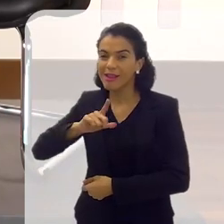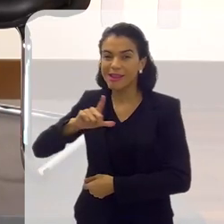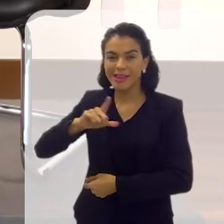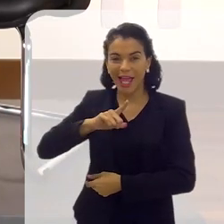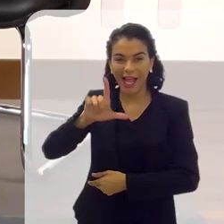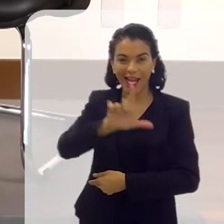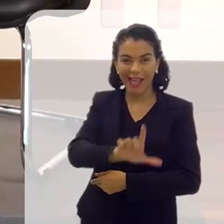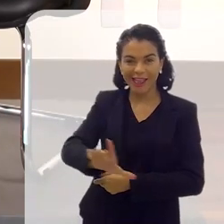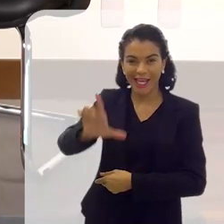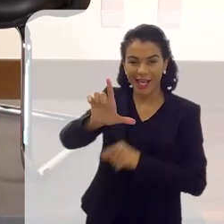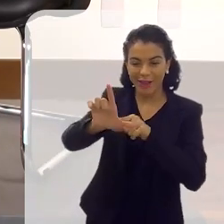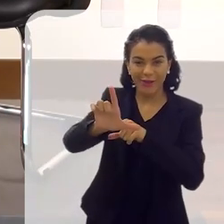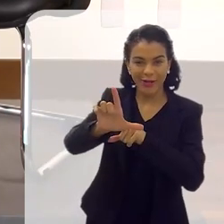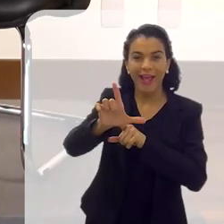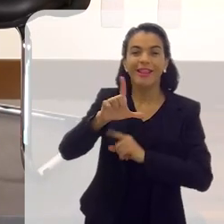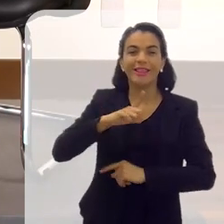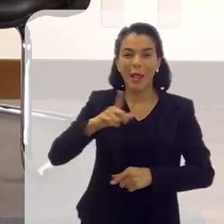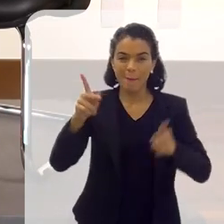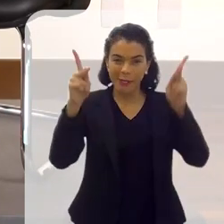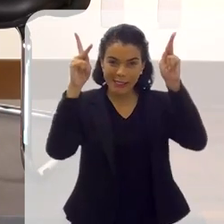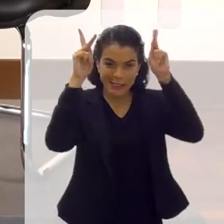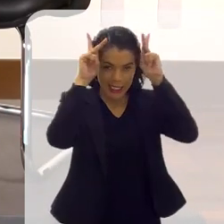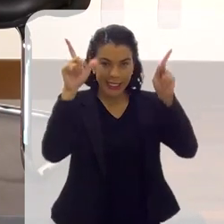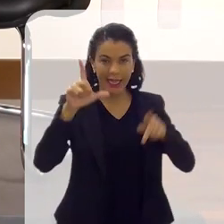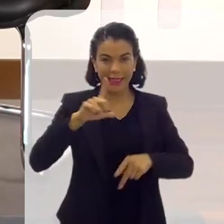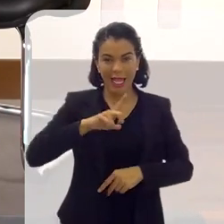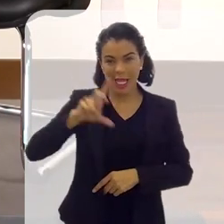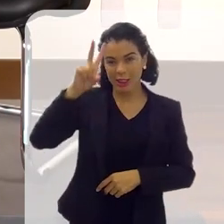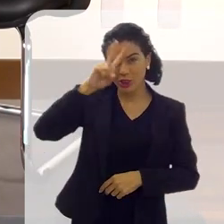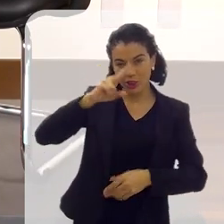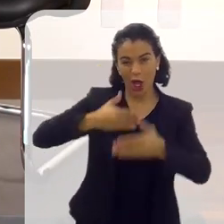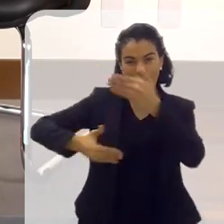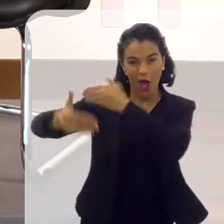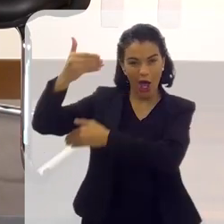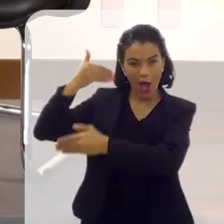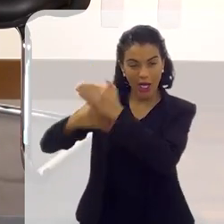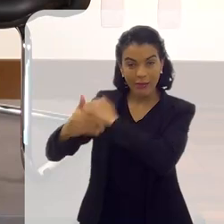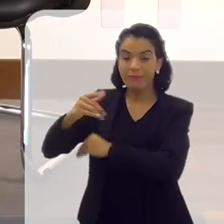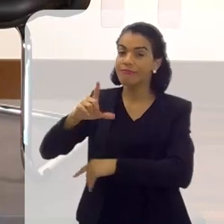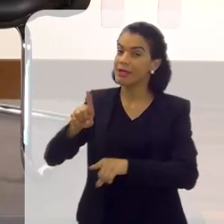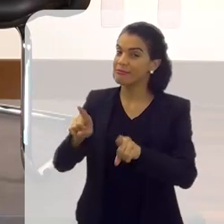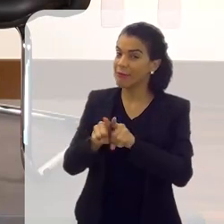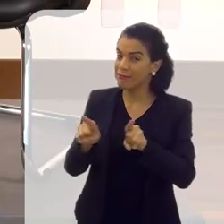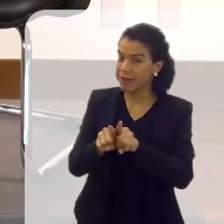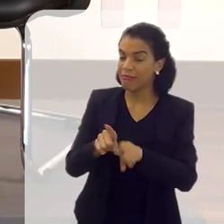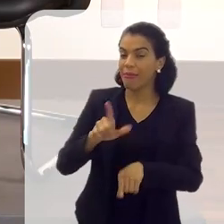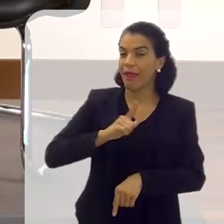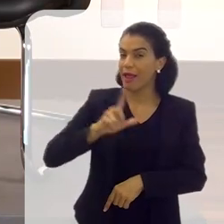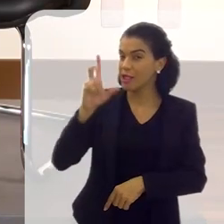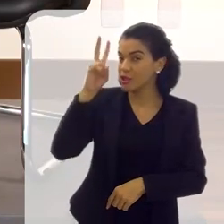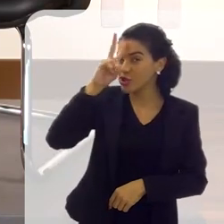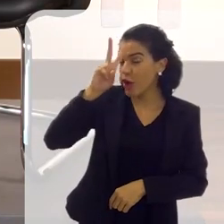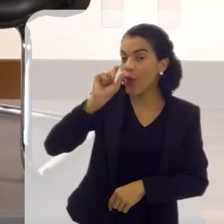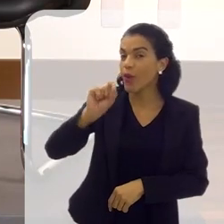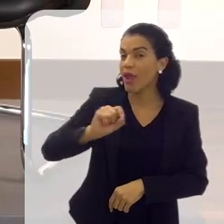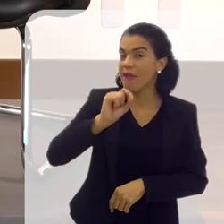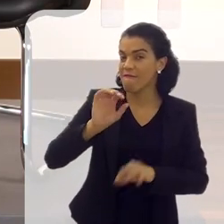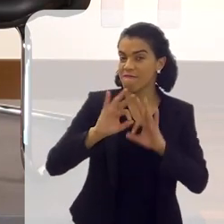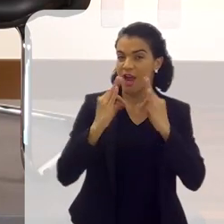que existe a literatura. Existem as princesas, existem as histórias da carochinha, mas existem também